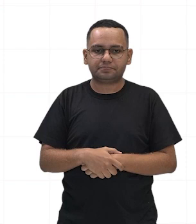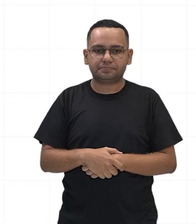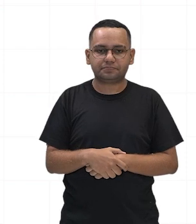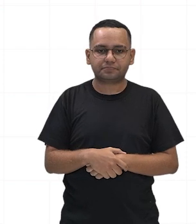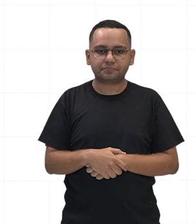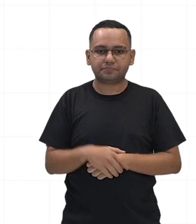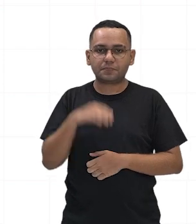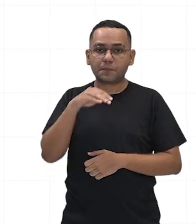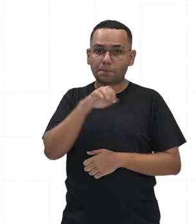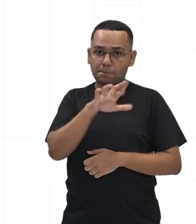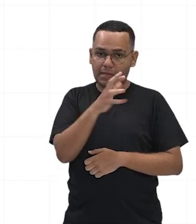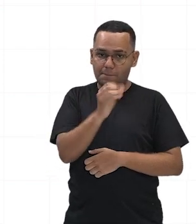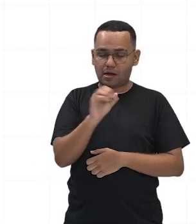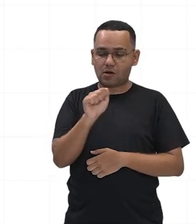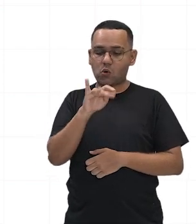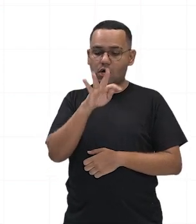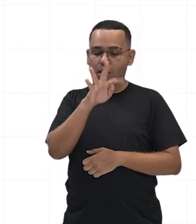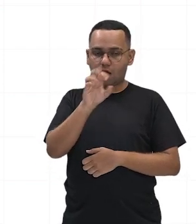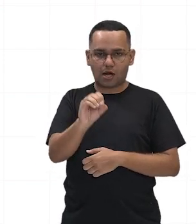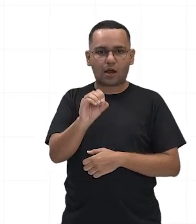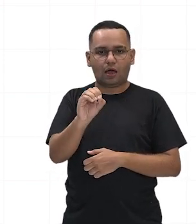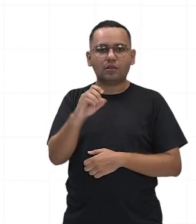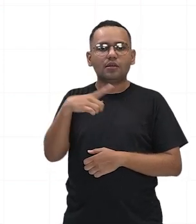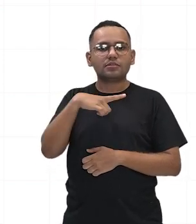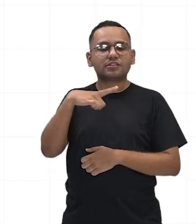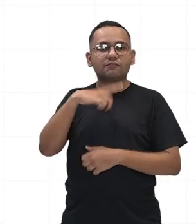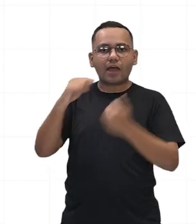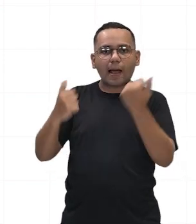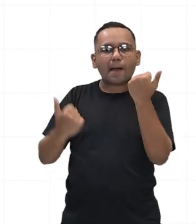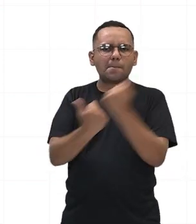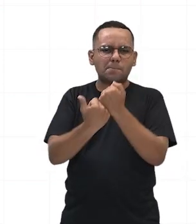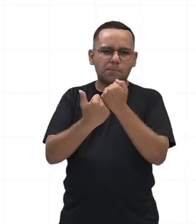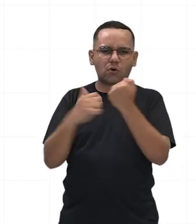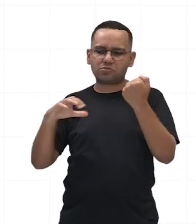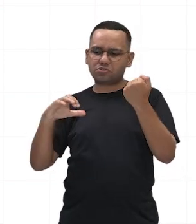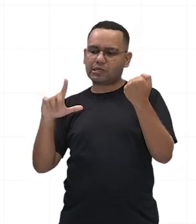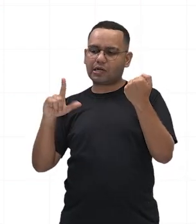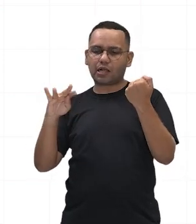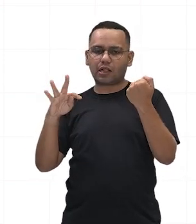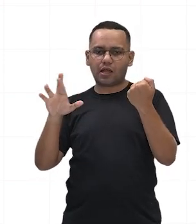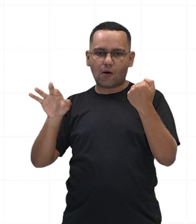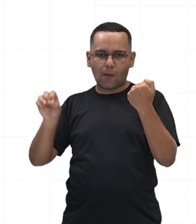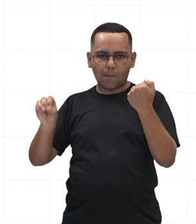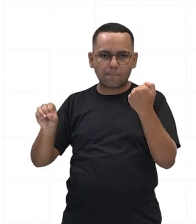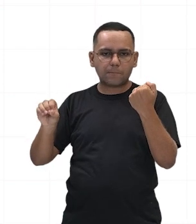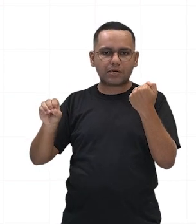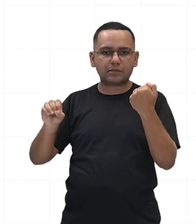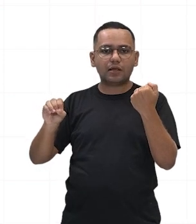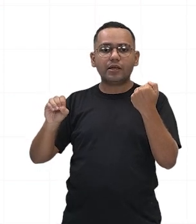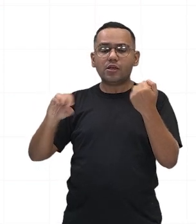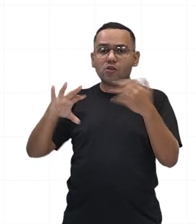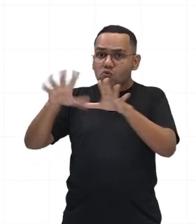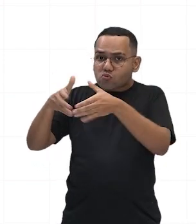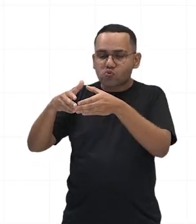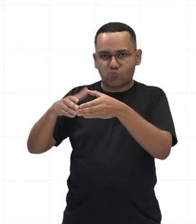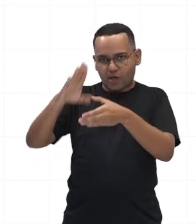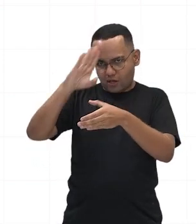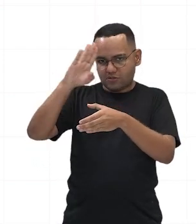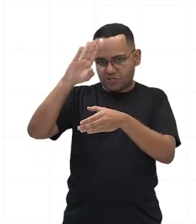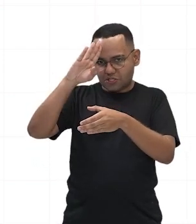apoio de Cleópatra, e as tropas do Egito lutaram em seu favor, enquanto Otávio contava com